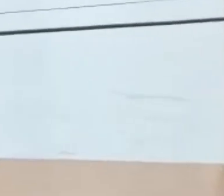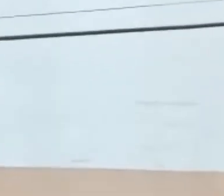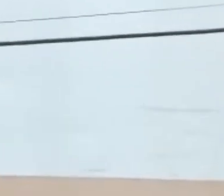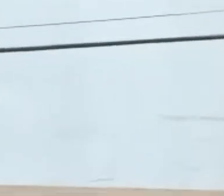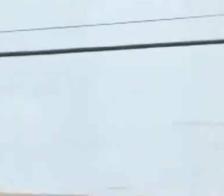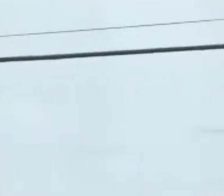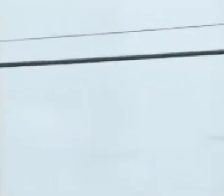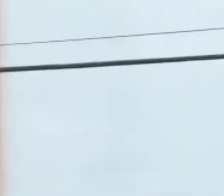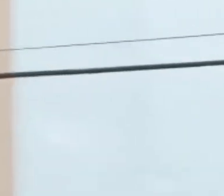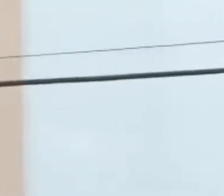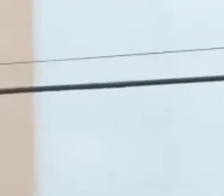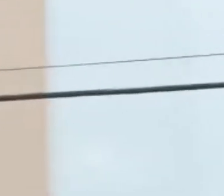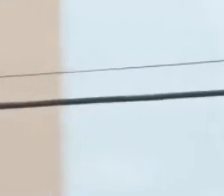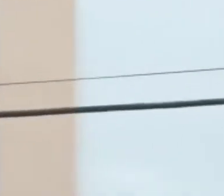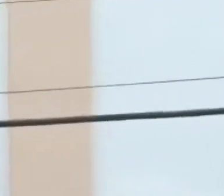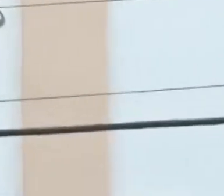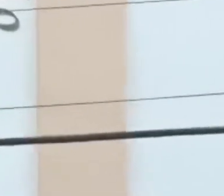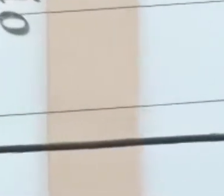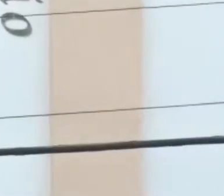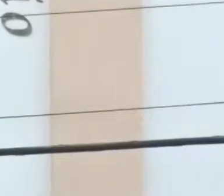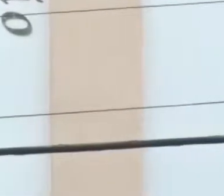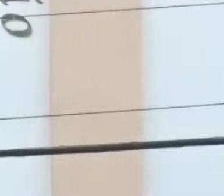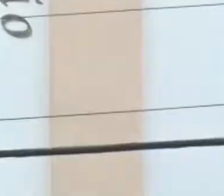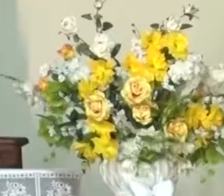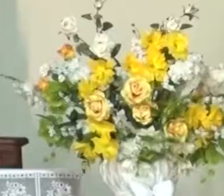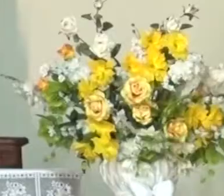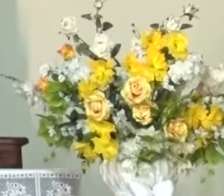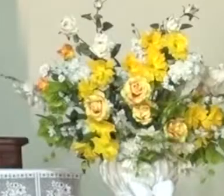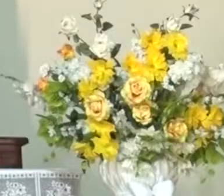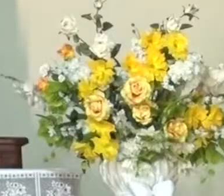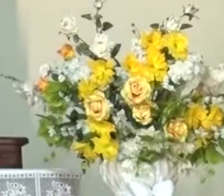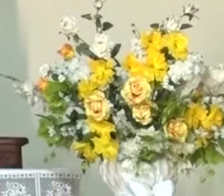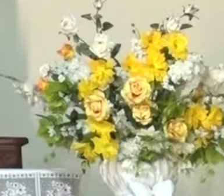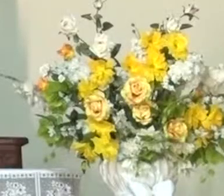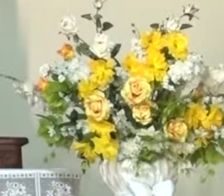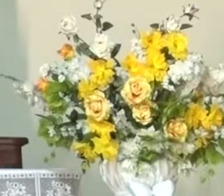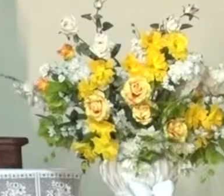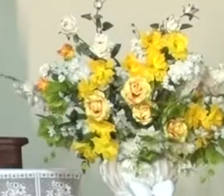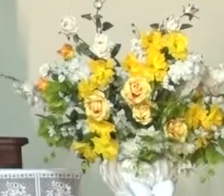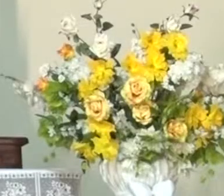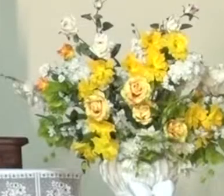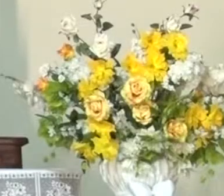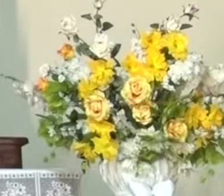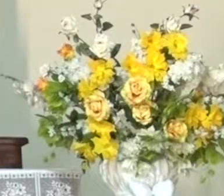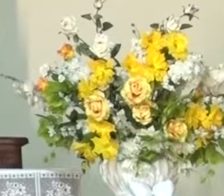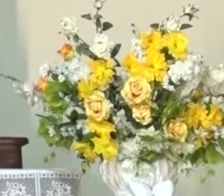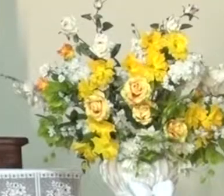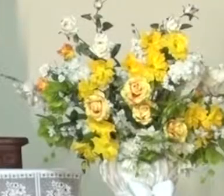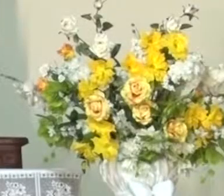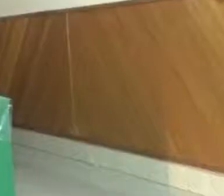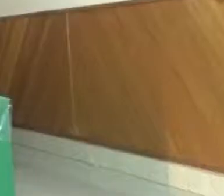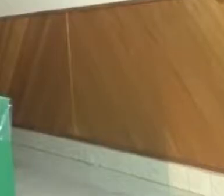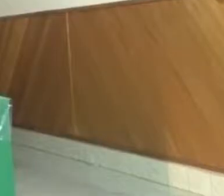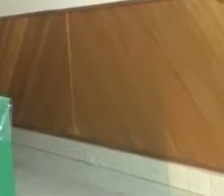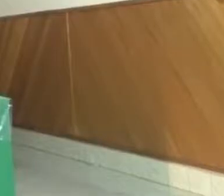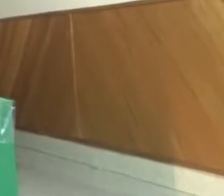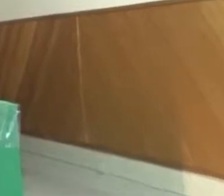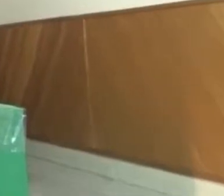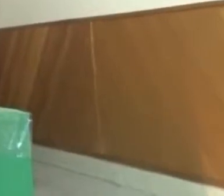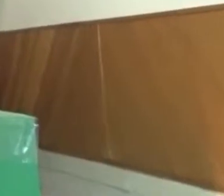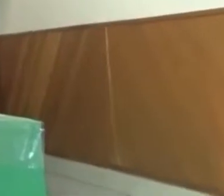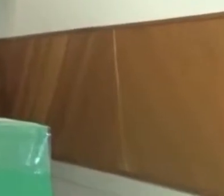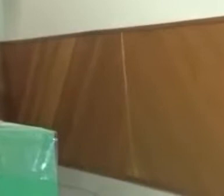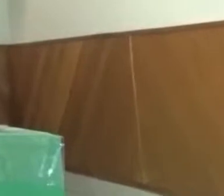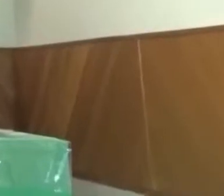1907 e 1908, sob invocação de Nossa Senhora da Conceição, escolhida